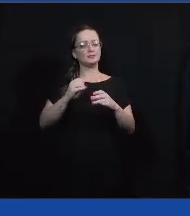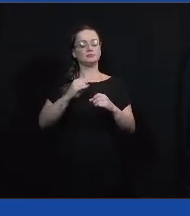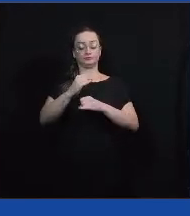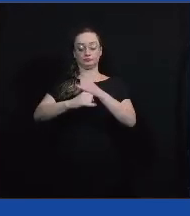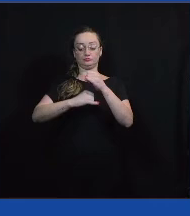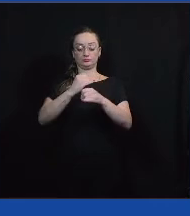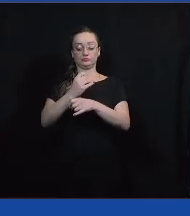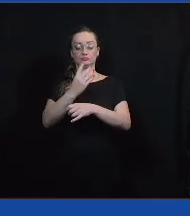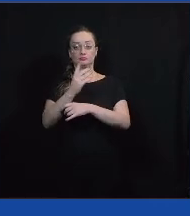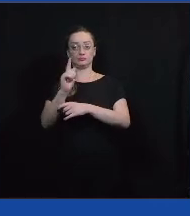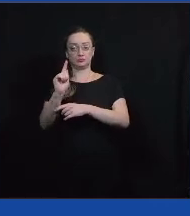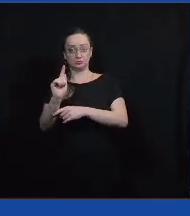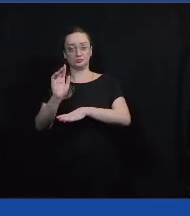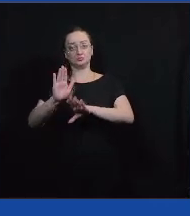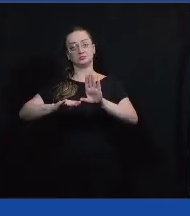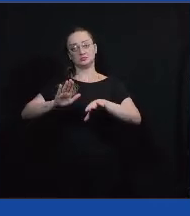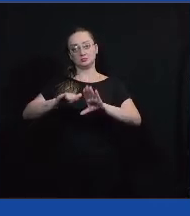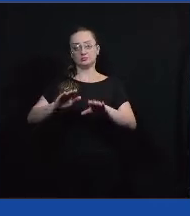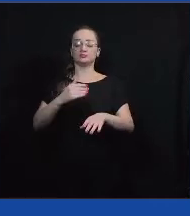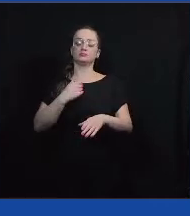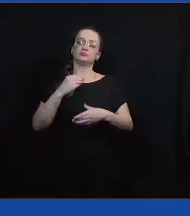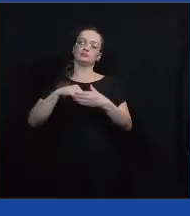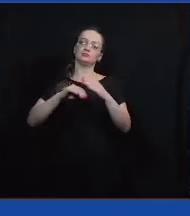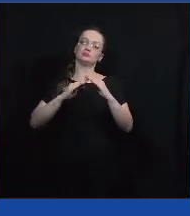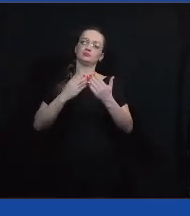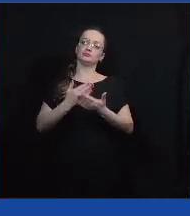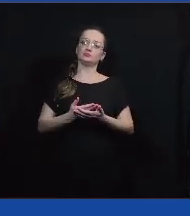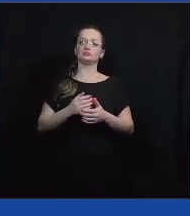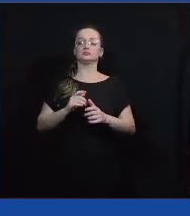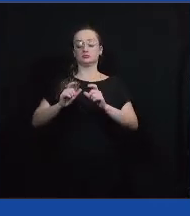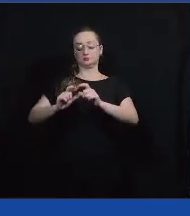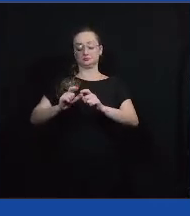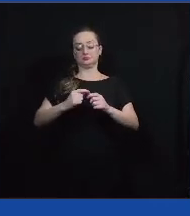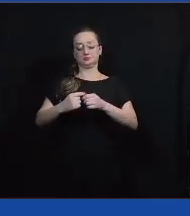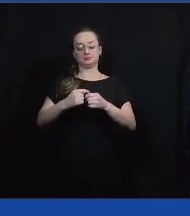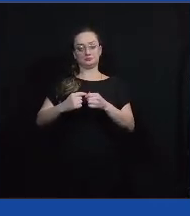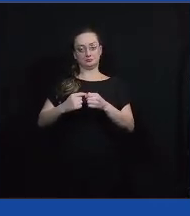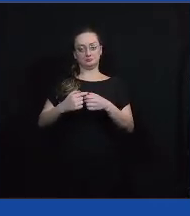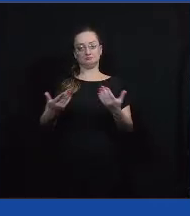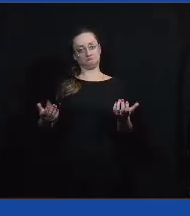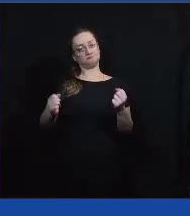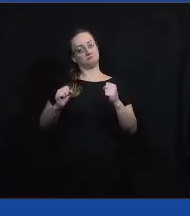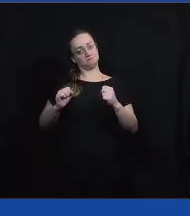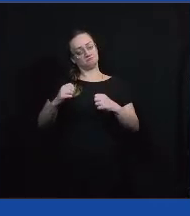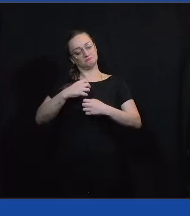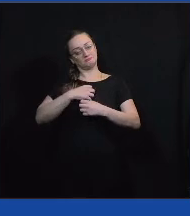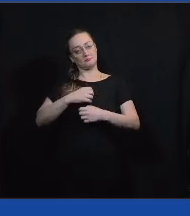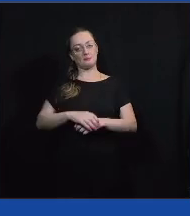nas cidades do interior, né? Poderia ser uma forma.